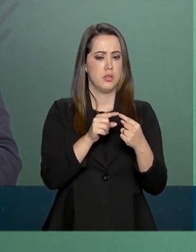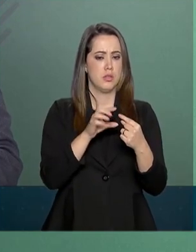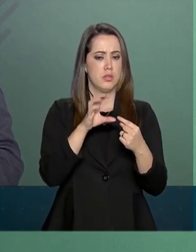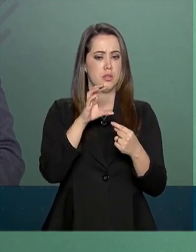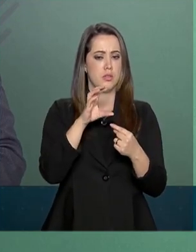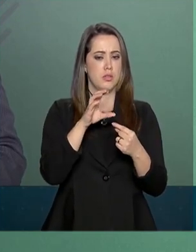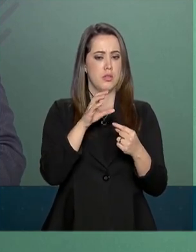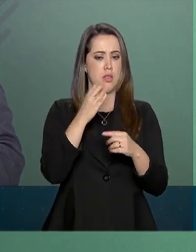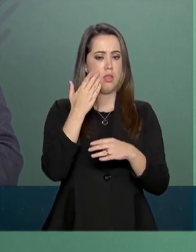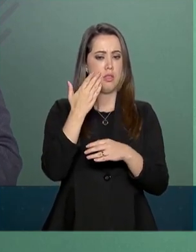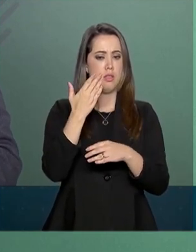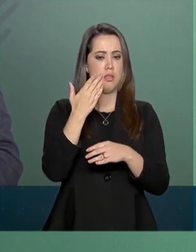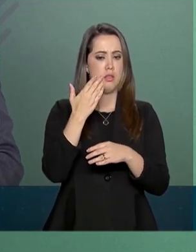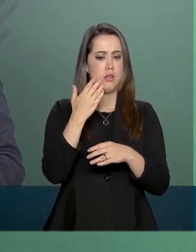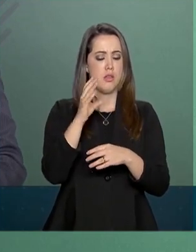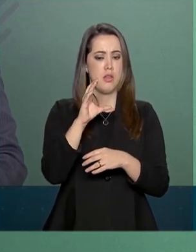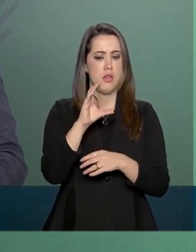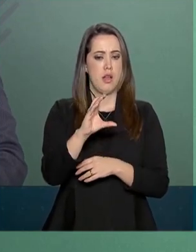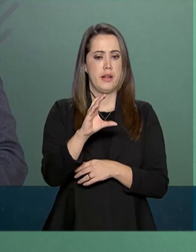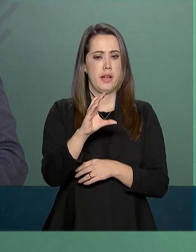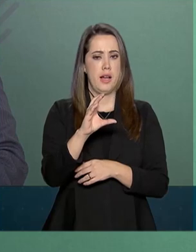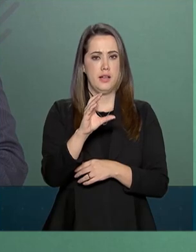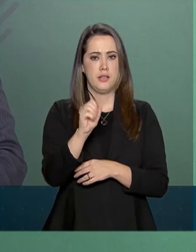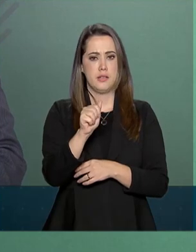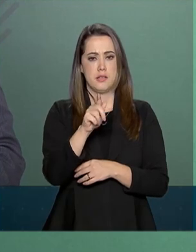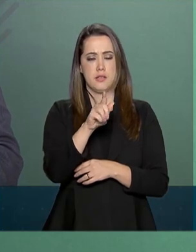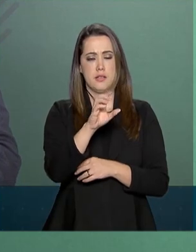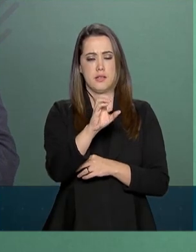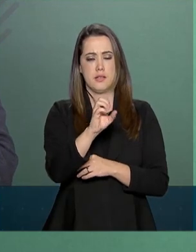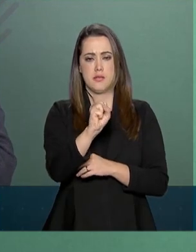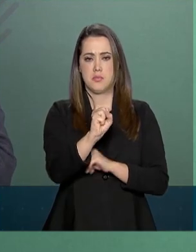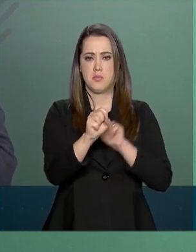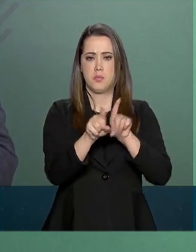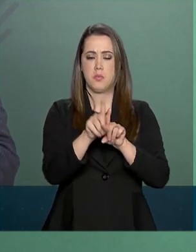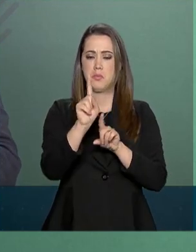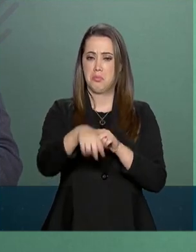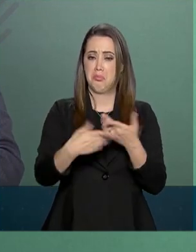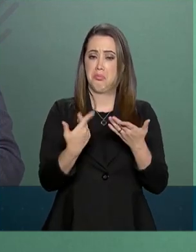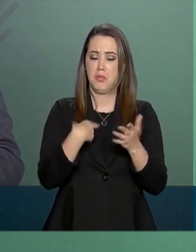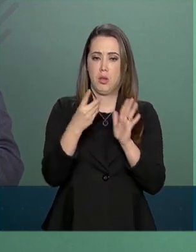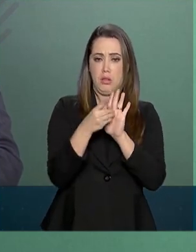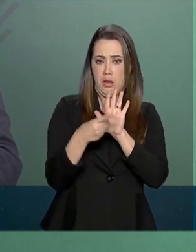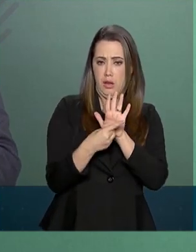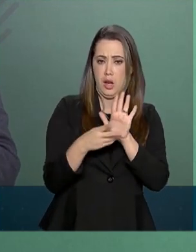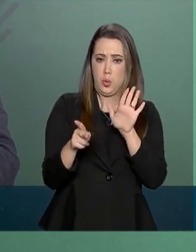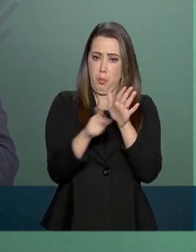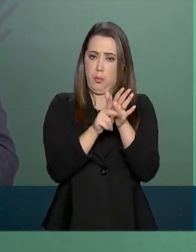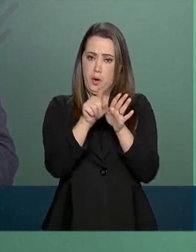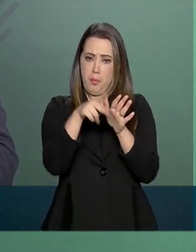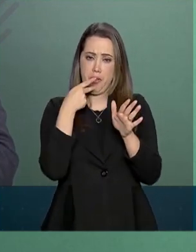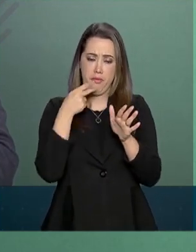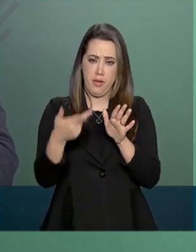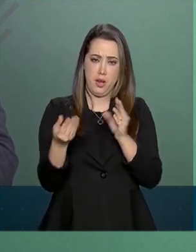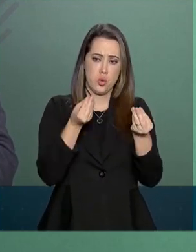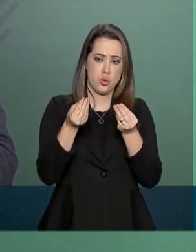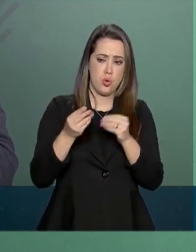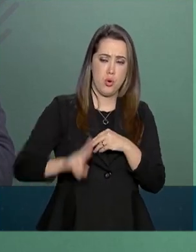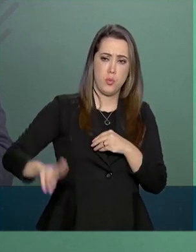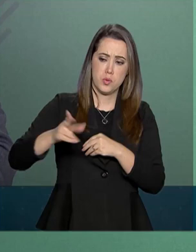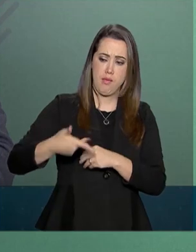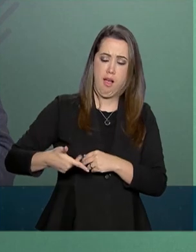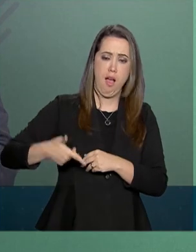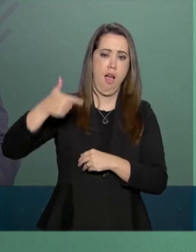sejam, transporte de armas, municiadas, etc. O decreto vai regulamentar a lei que trata do